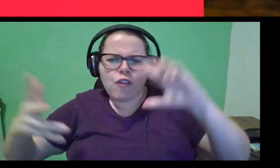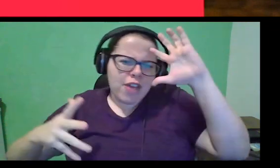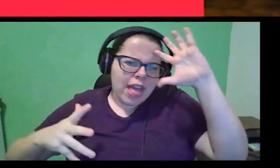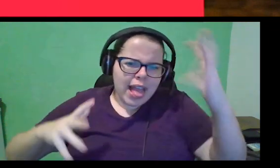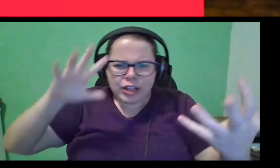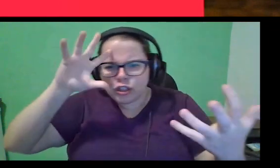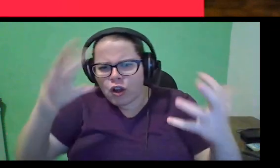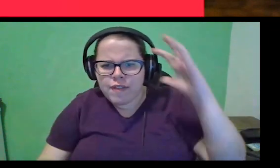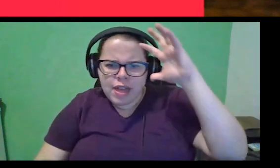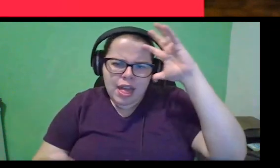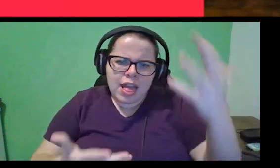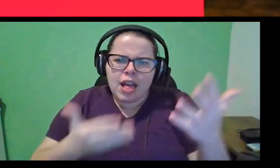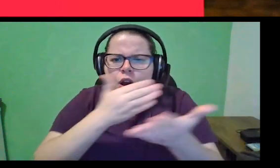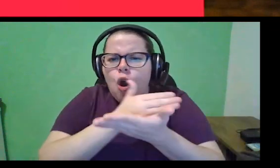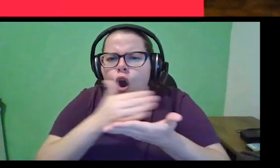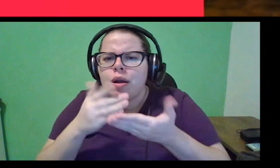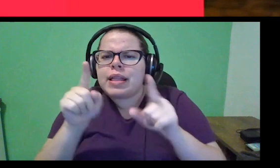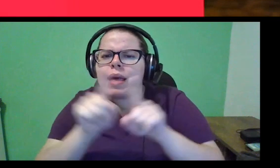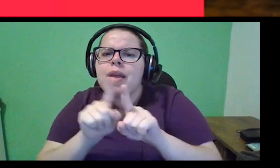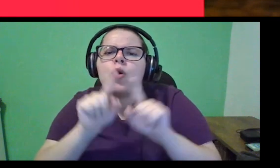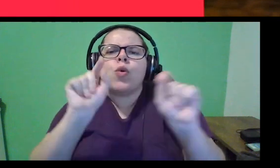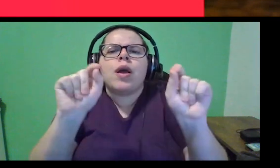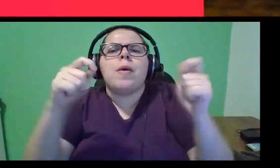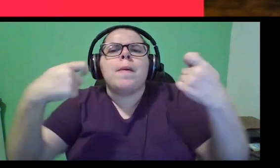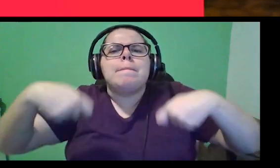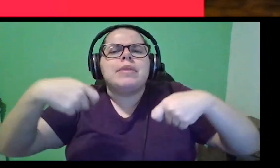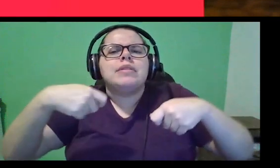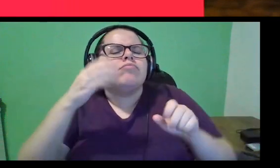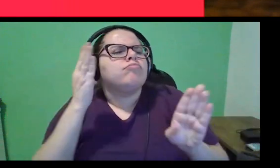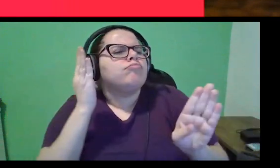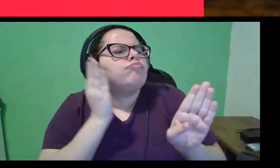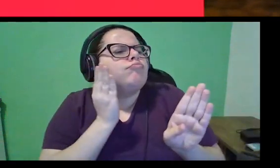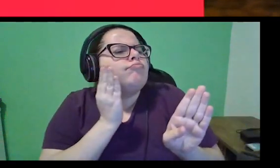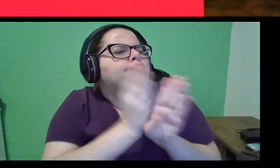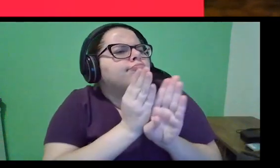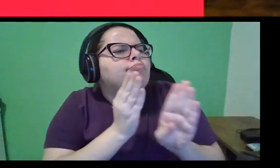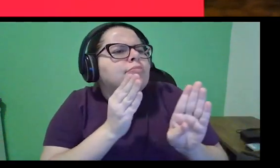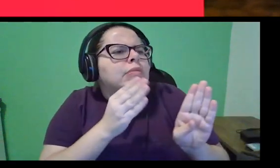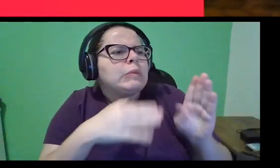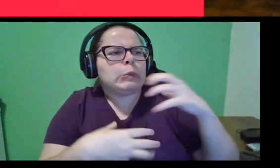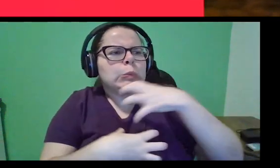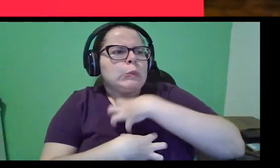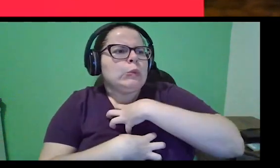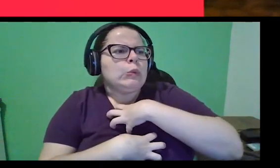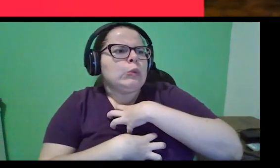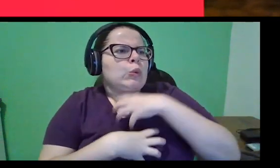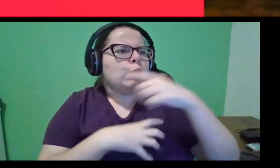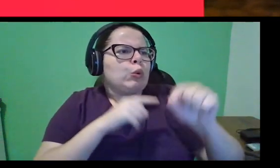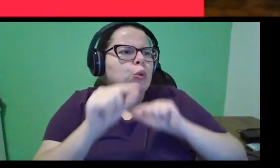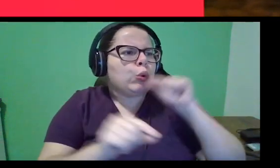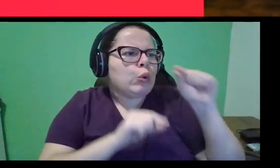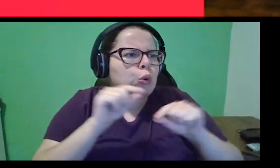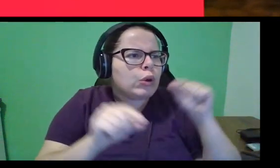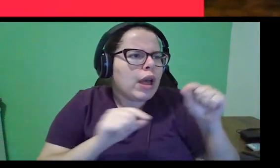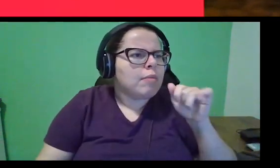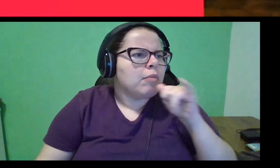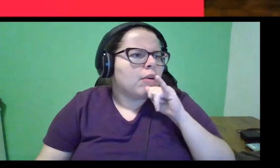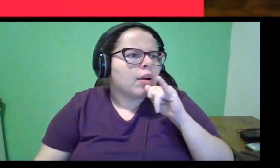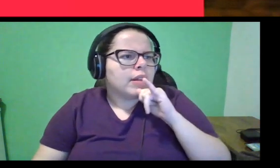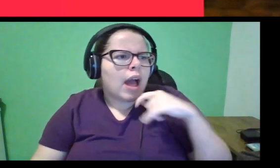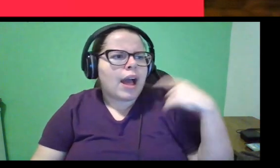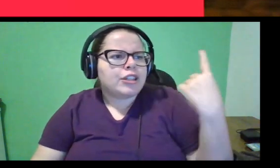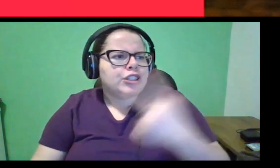e o que eu tenho que simplesmente diagnosticar e ter o estado atual, né? Acho que o muito importante é a gente